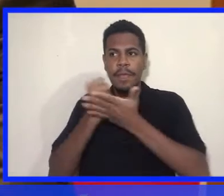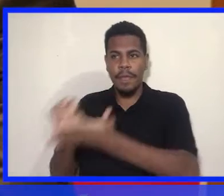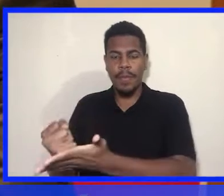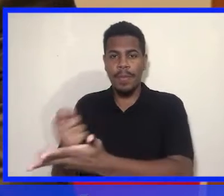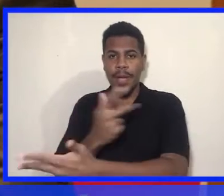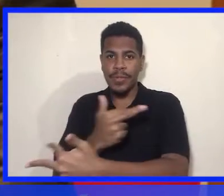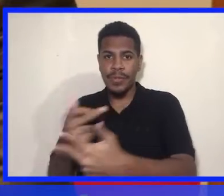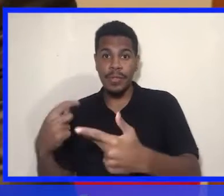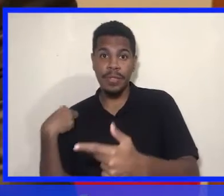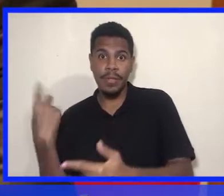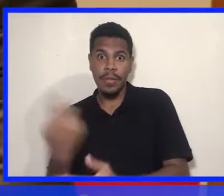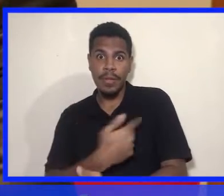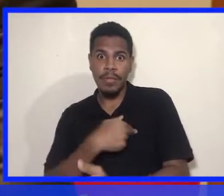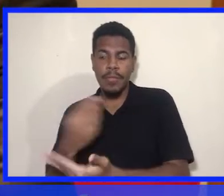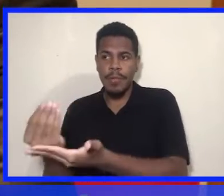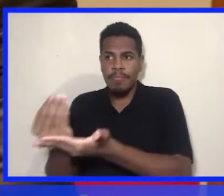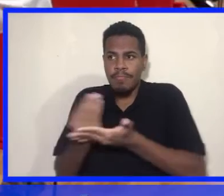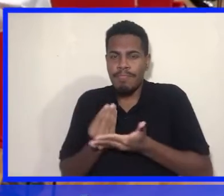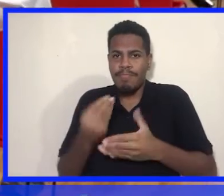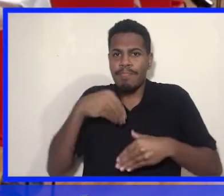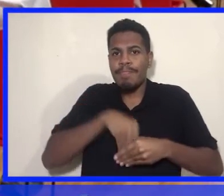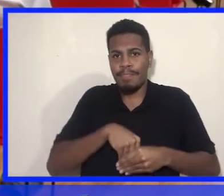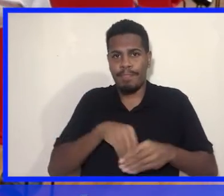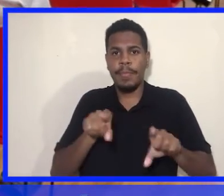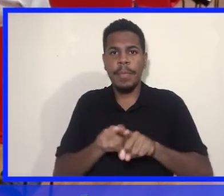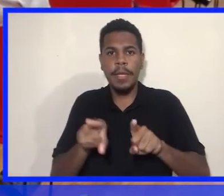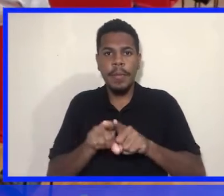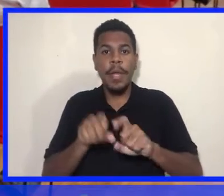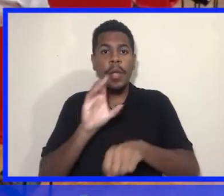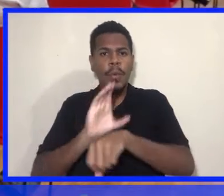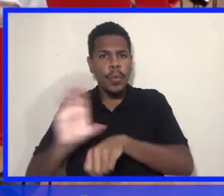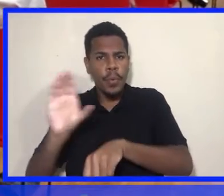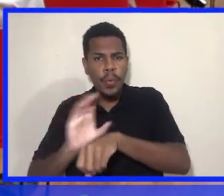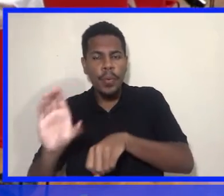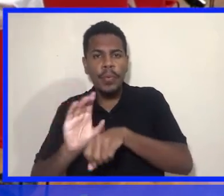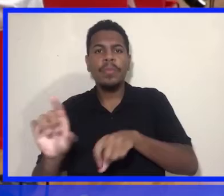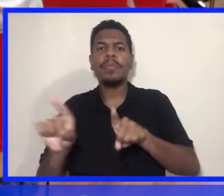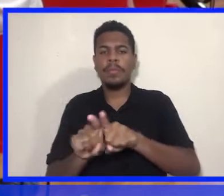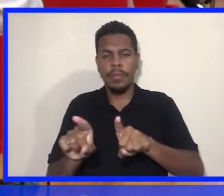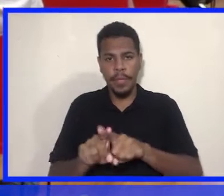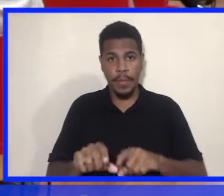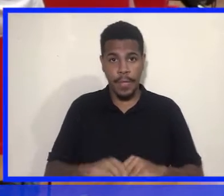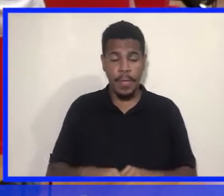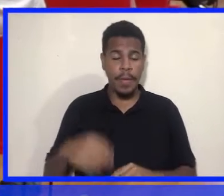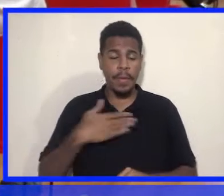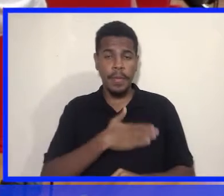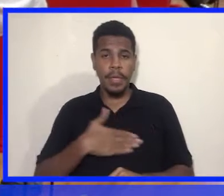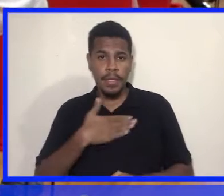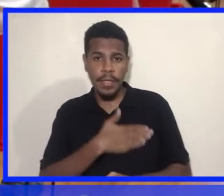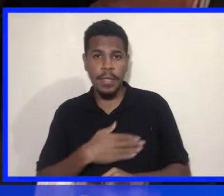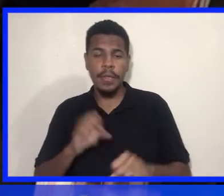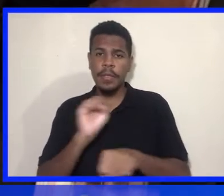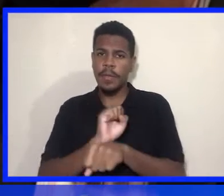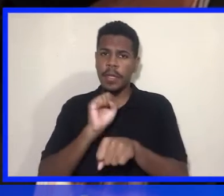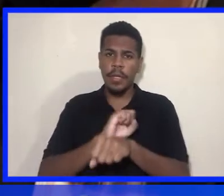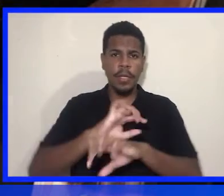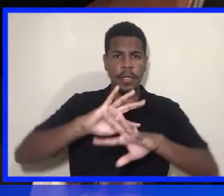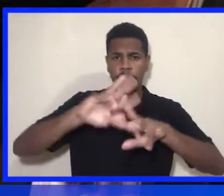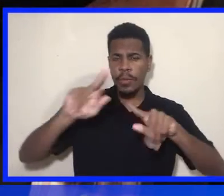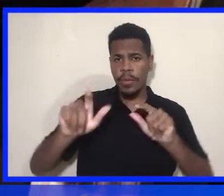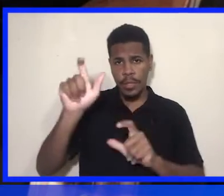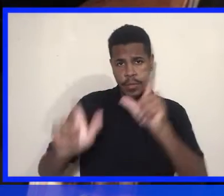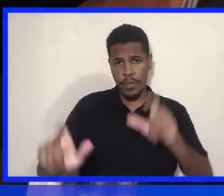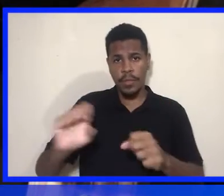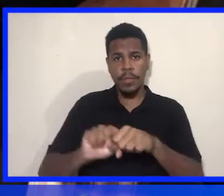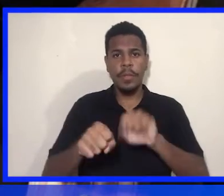Devolver uma parte daquilo que a gente recebe em capacitação, qualificação e aperfeiçoamento. Então é prazer, espero que